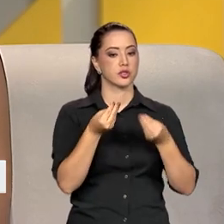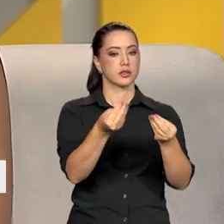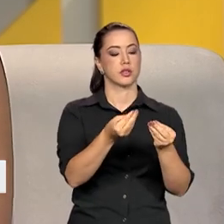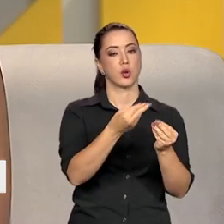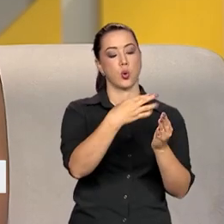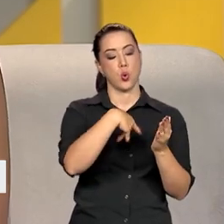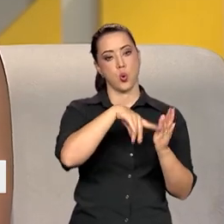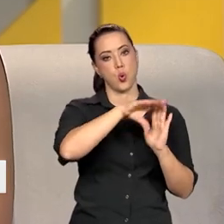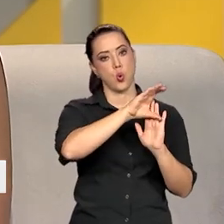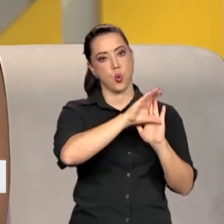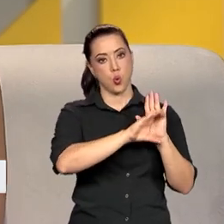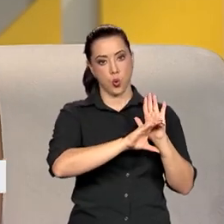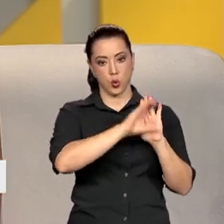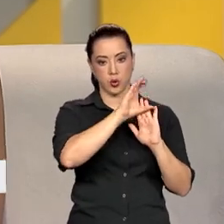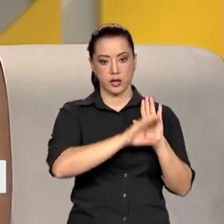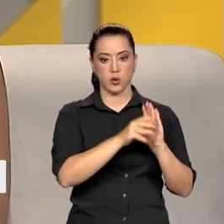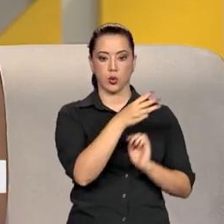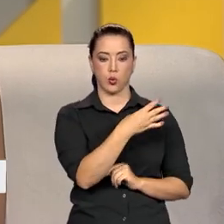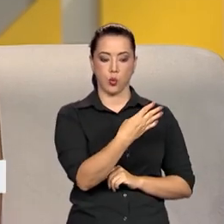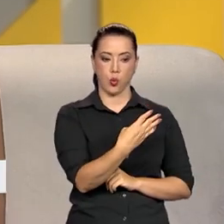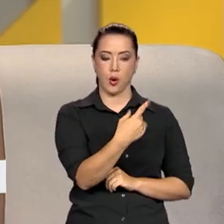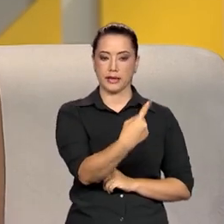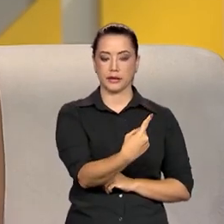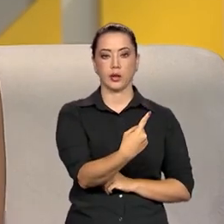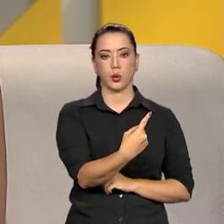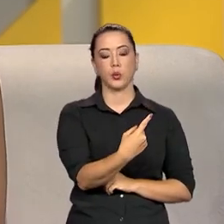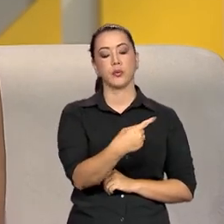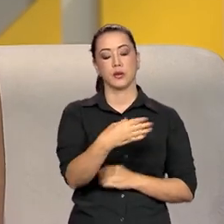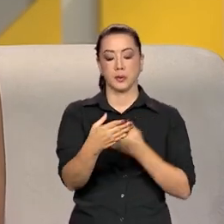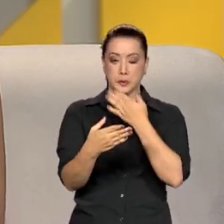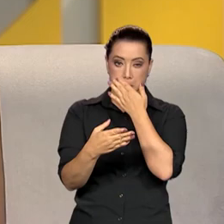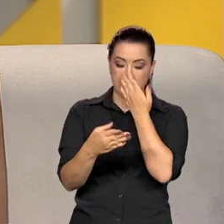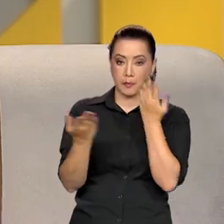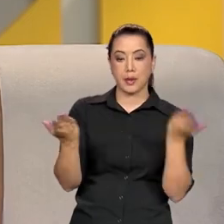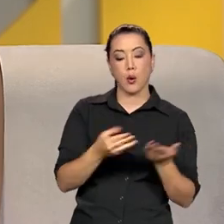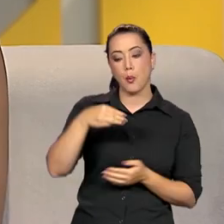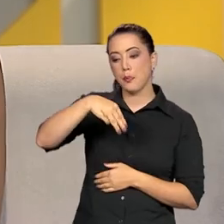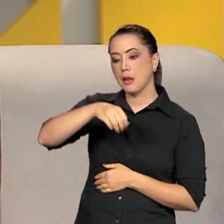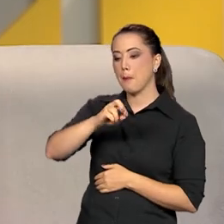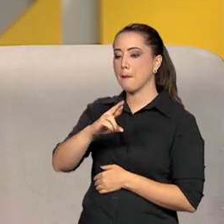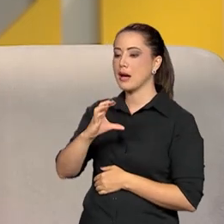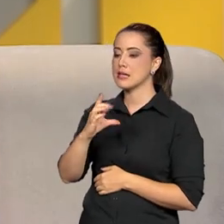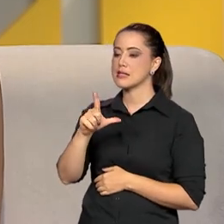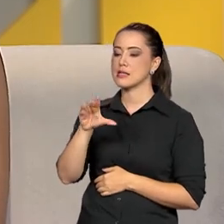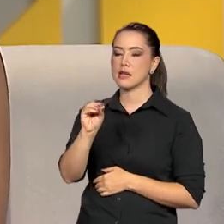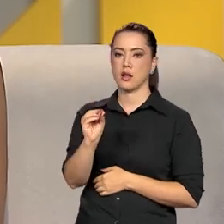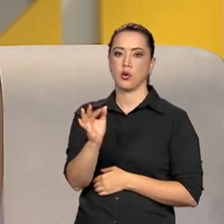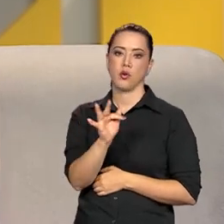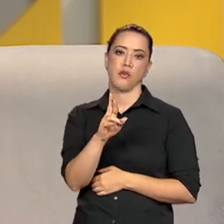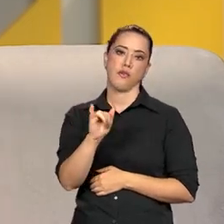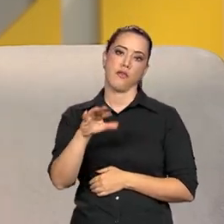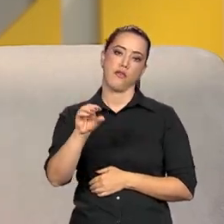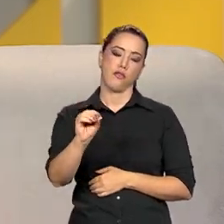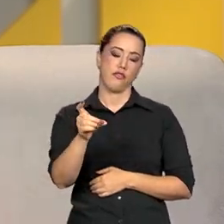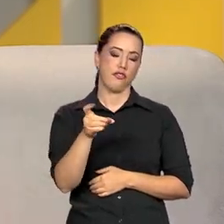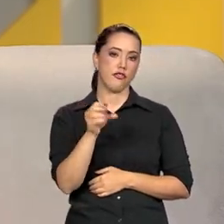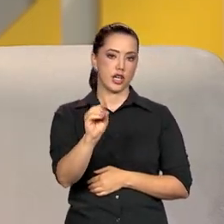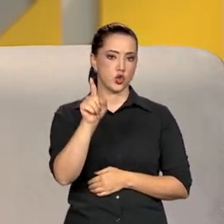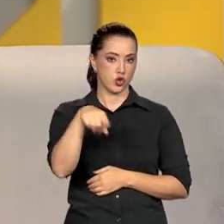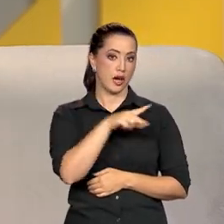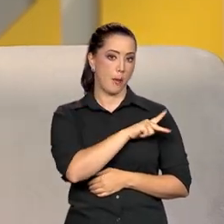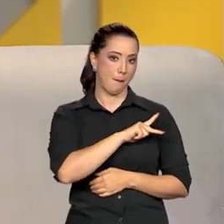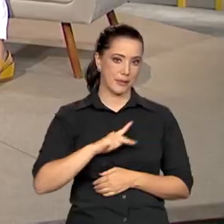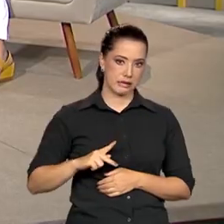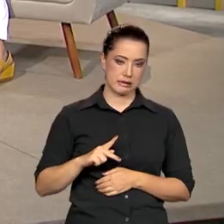lista com 41 currículos para o Marcelo Freixo, que hoje é o presidente da Embratur, mas para além dessa entrega, a gente também tem que estar... E feito